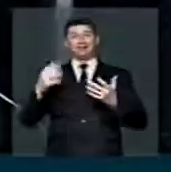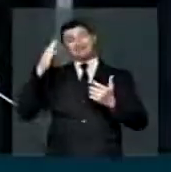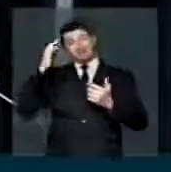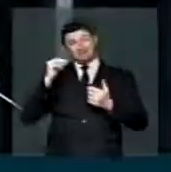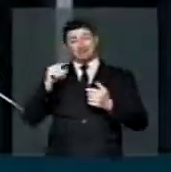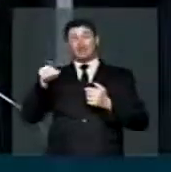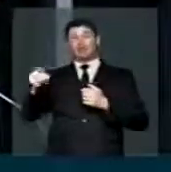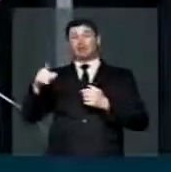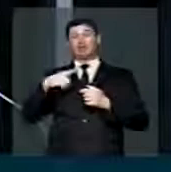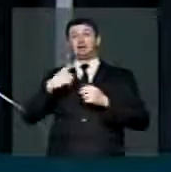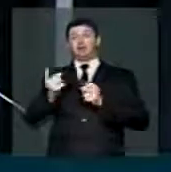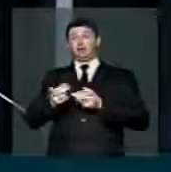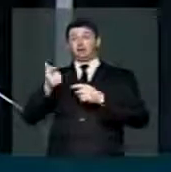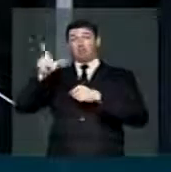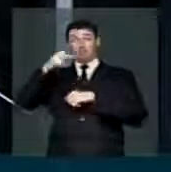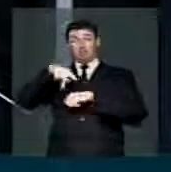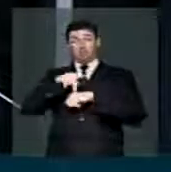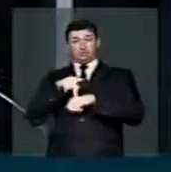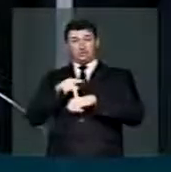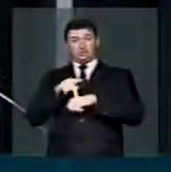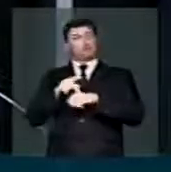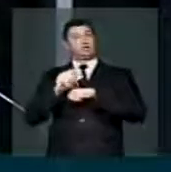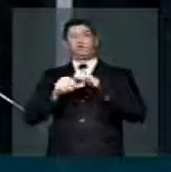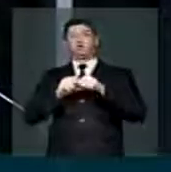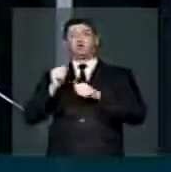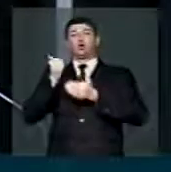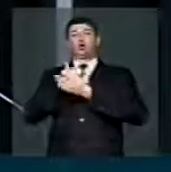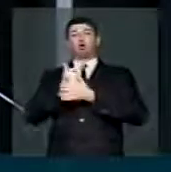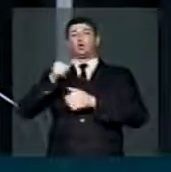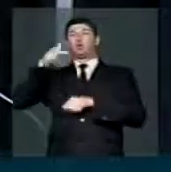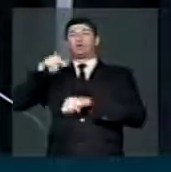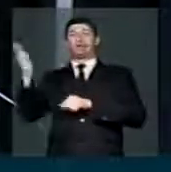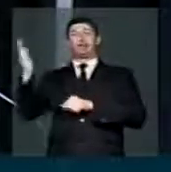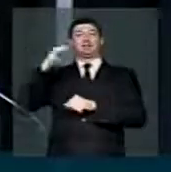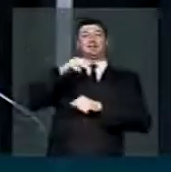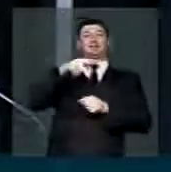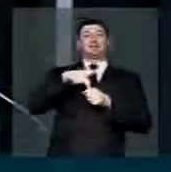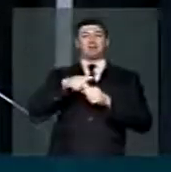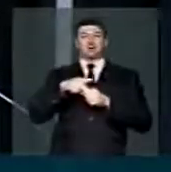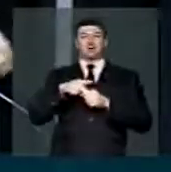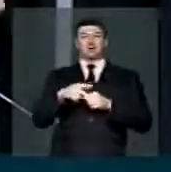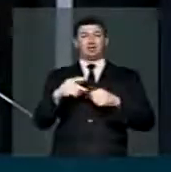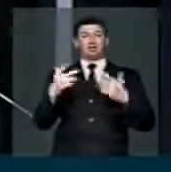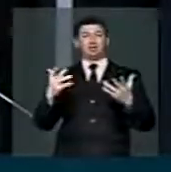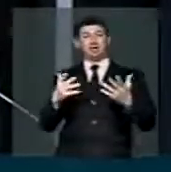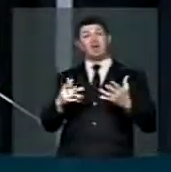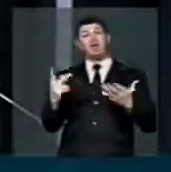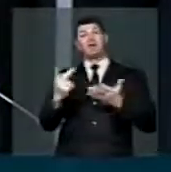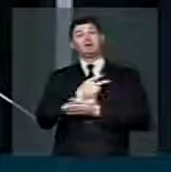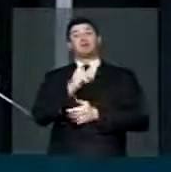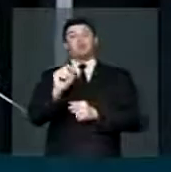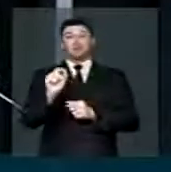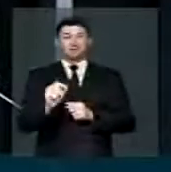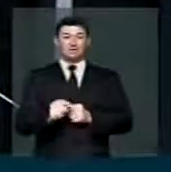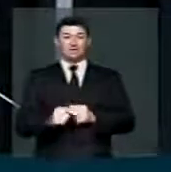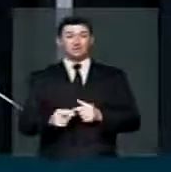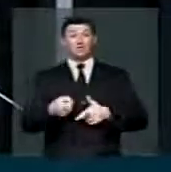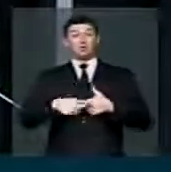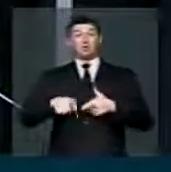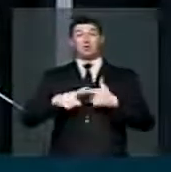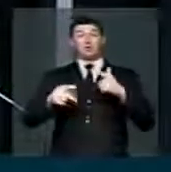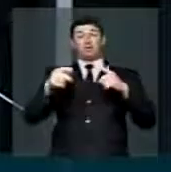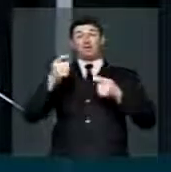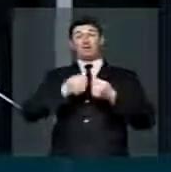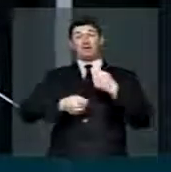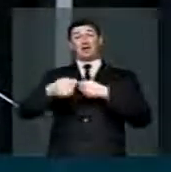Petrobras de exportadora passou a importadora de petróleo e que ocasionou um déficit na